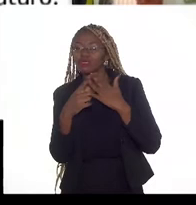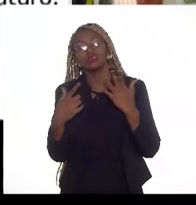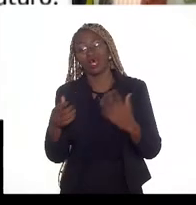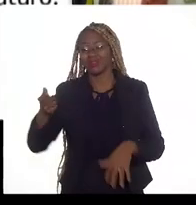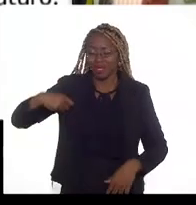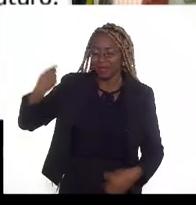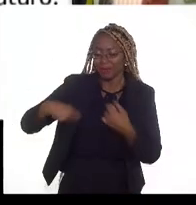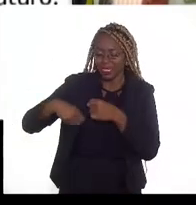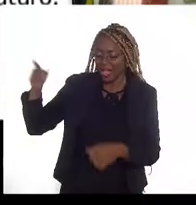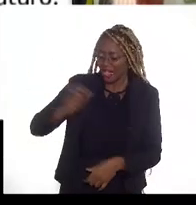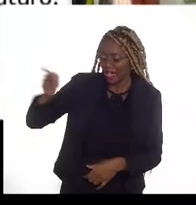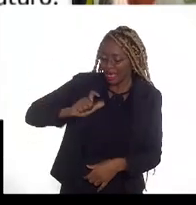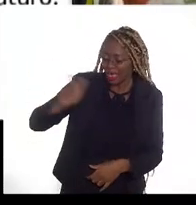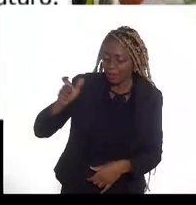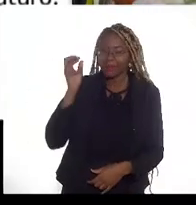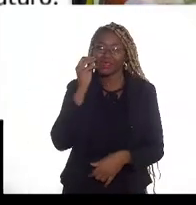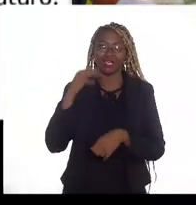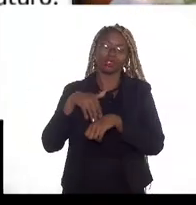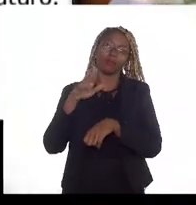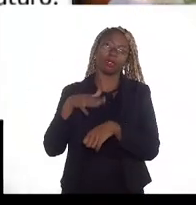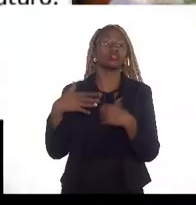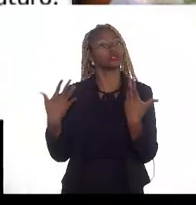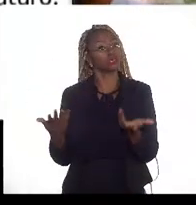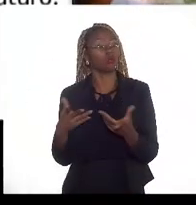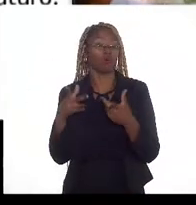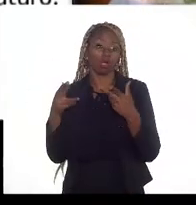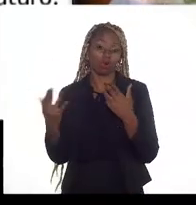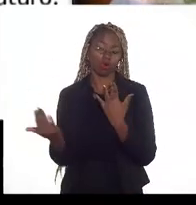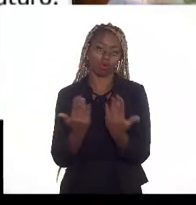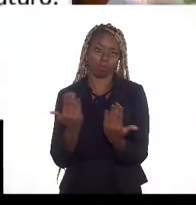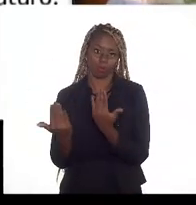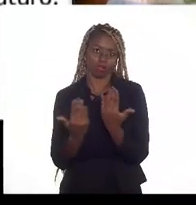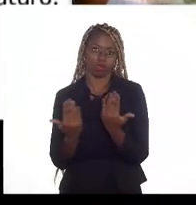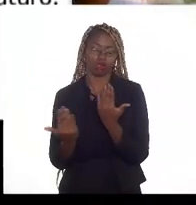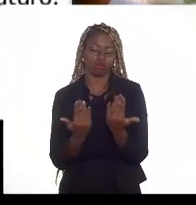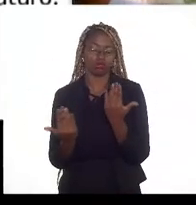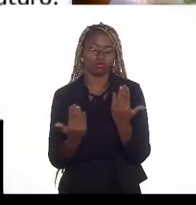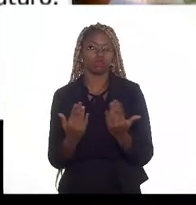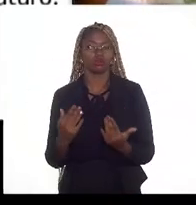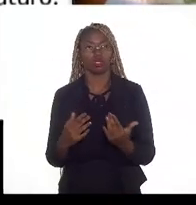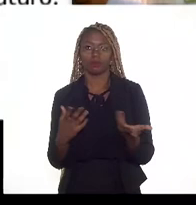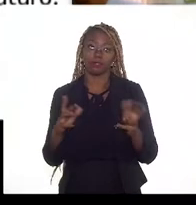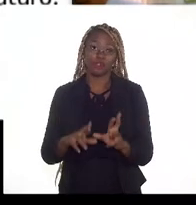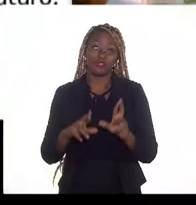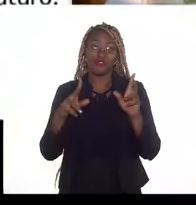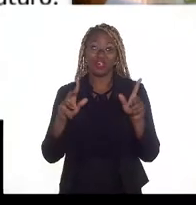sacudindo para conseguir sair mais. Então, é mais ou menos o mesmo efeito, em condições totalmente diferentes.